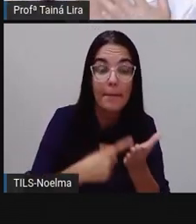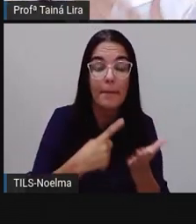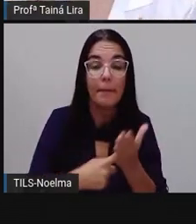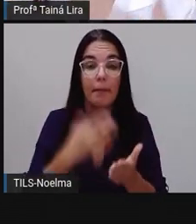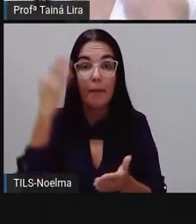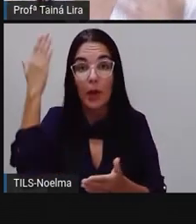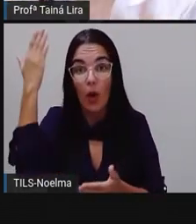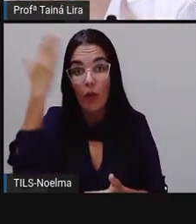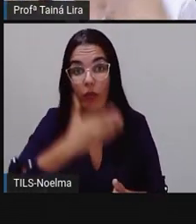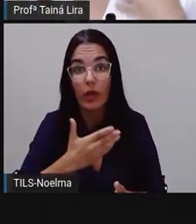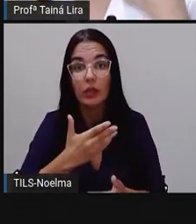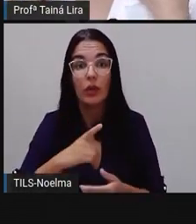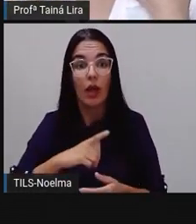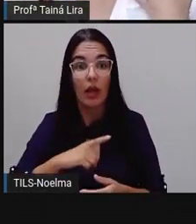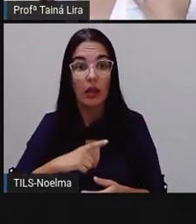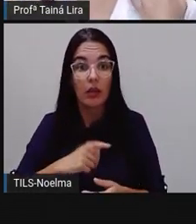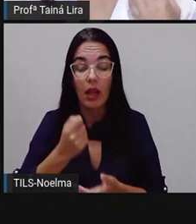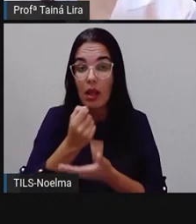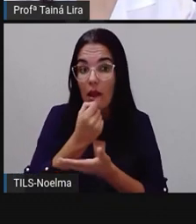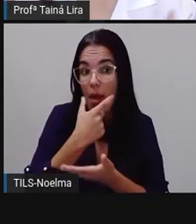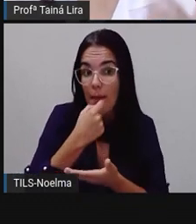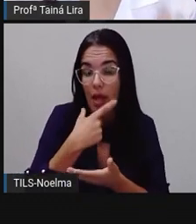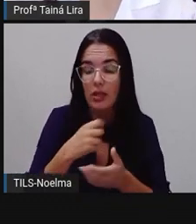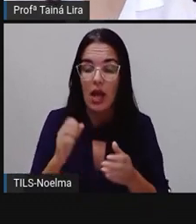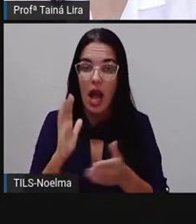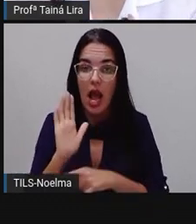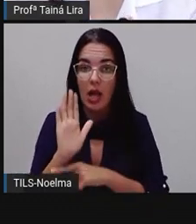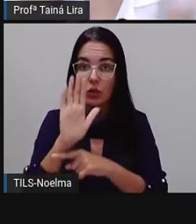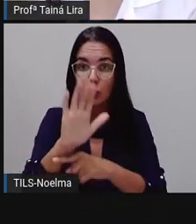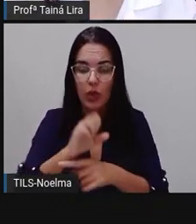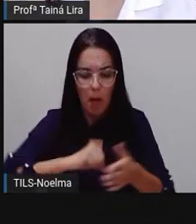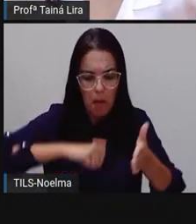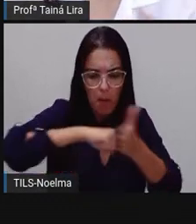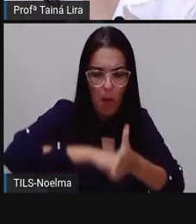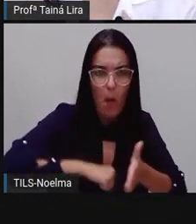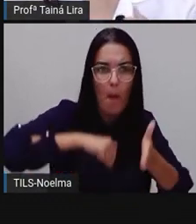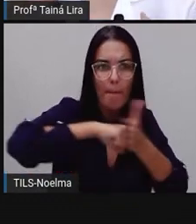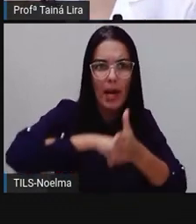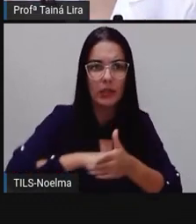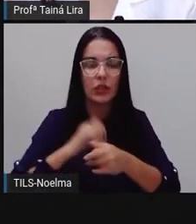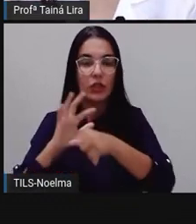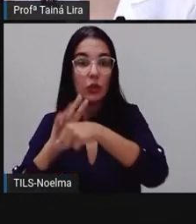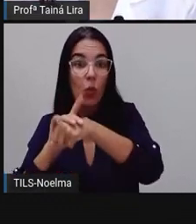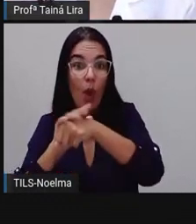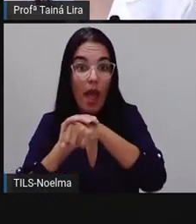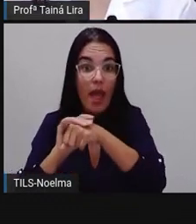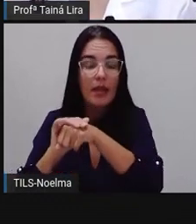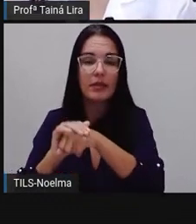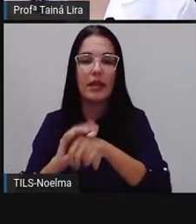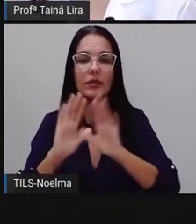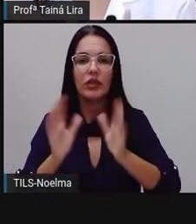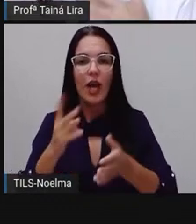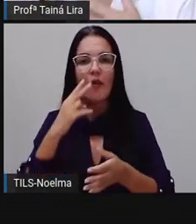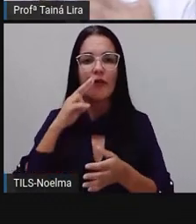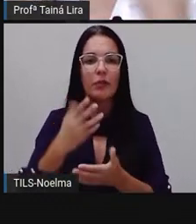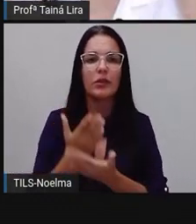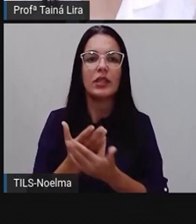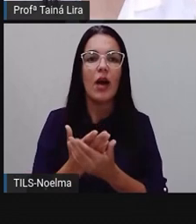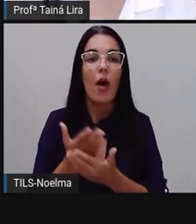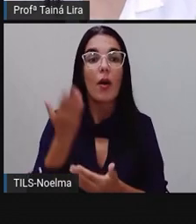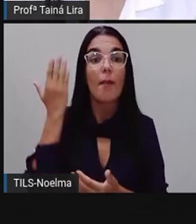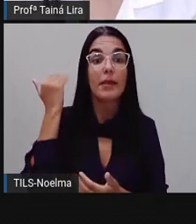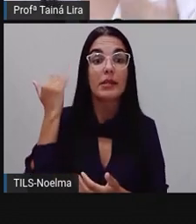aí esse poder medicinal, que ajuda no combate de doenças, por exemplo, nós vimos, né, na aula anterior, que o